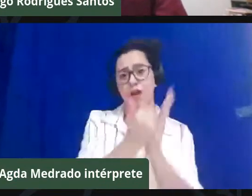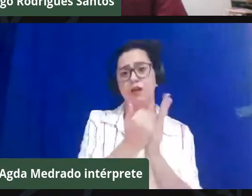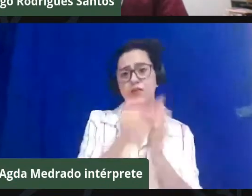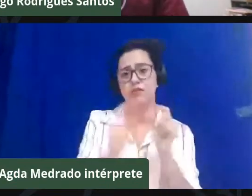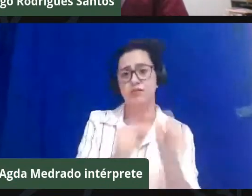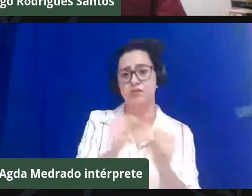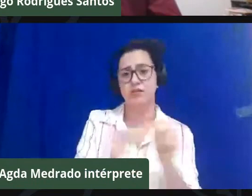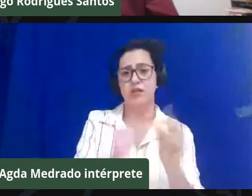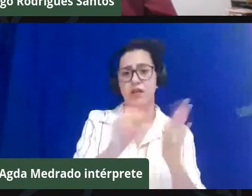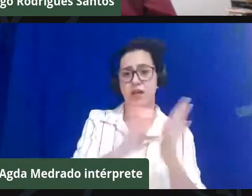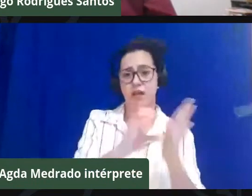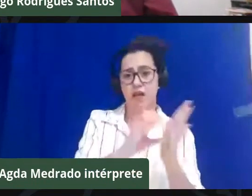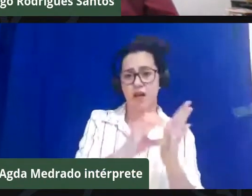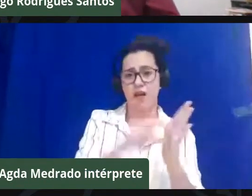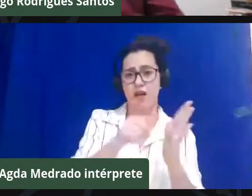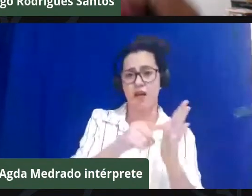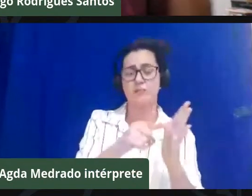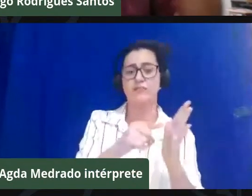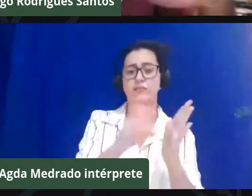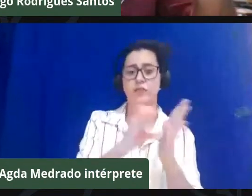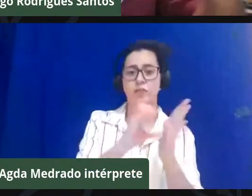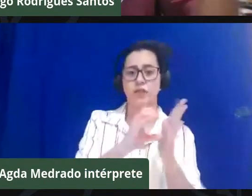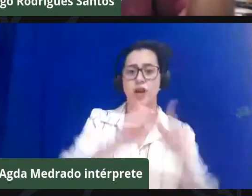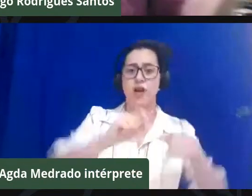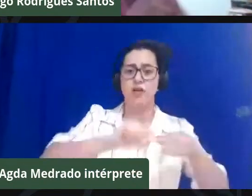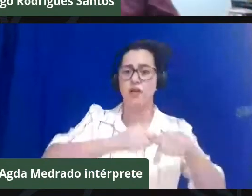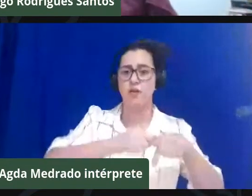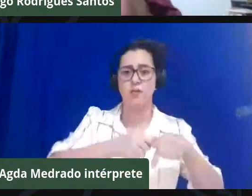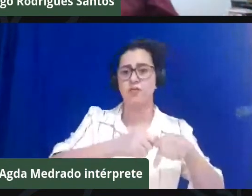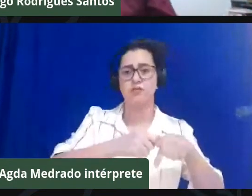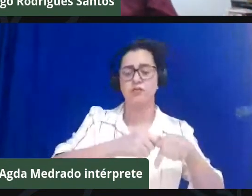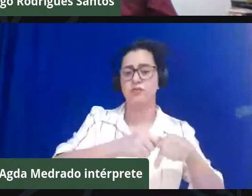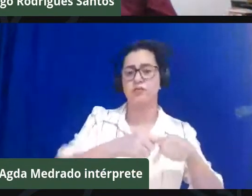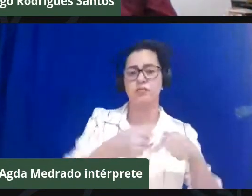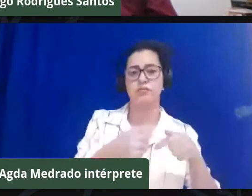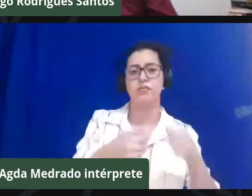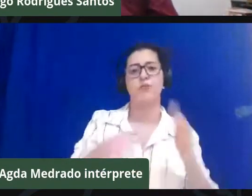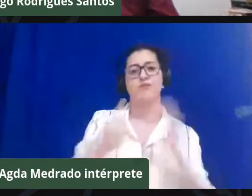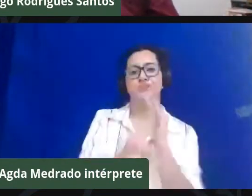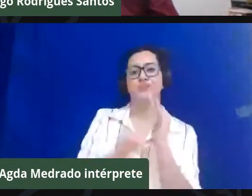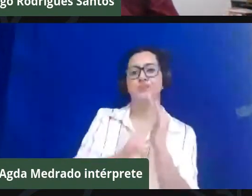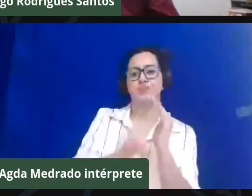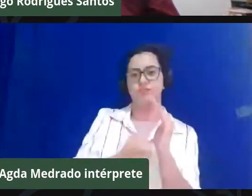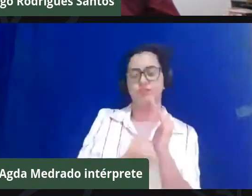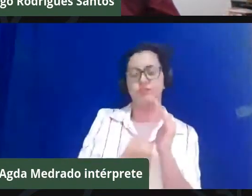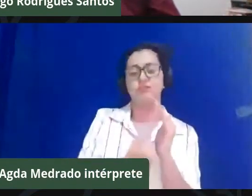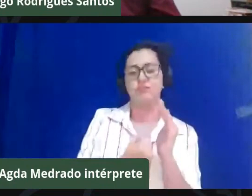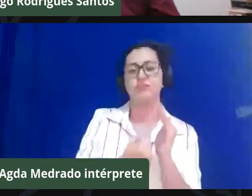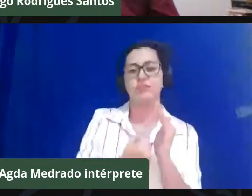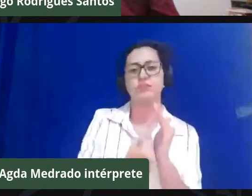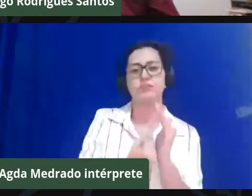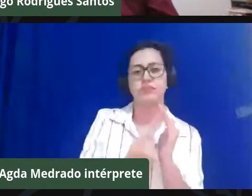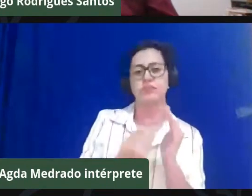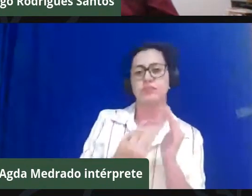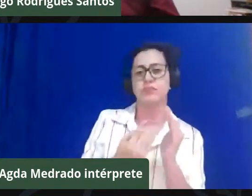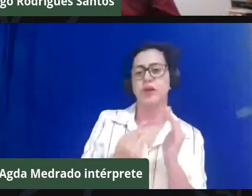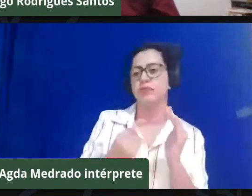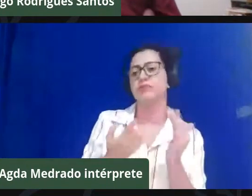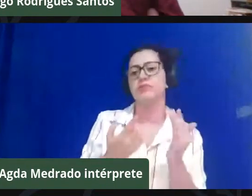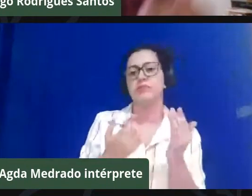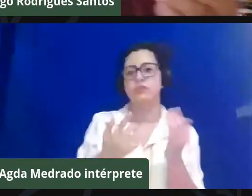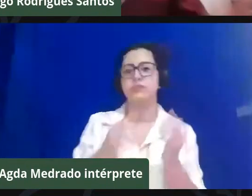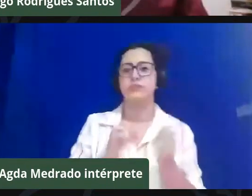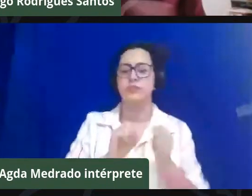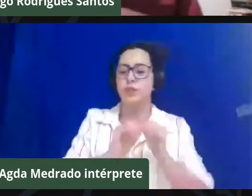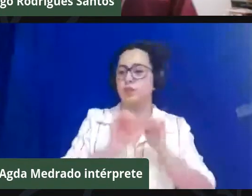impossibilitadas de sair do seu território, como acontece, inclusive, no cotidiano sem Covid. Então, essa foi esse mecanismo de